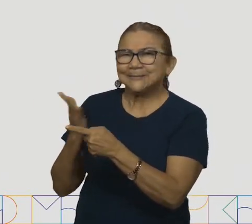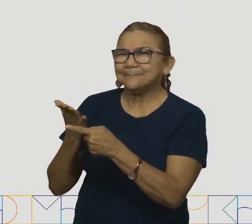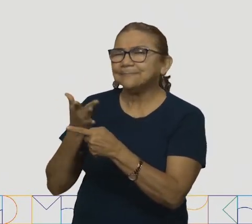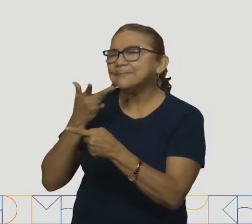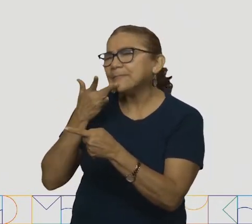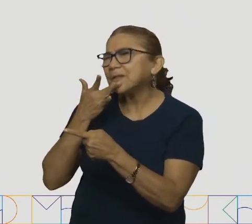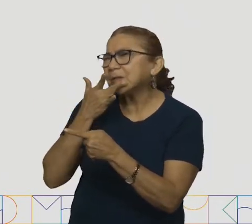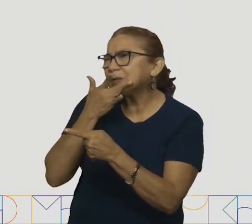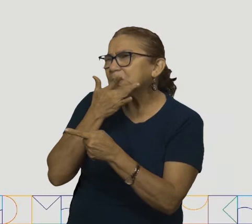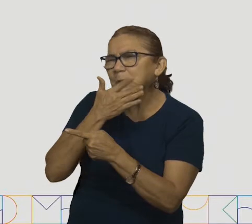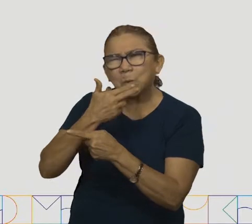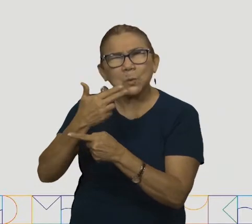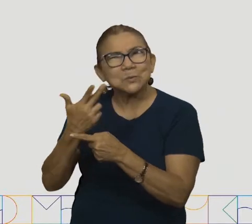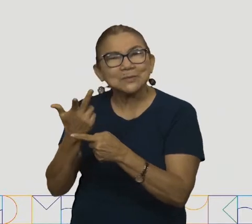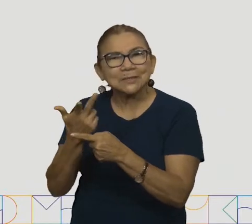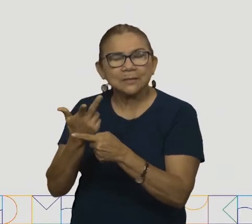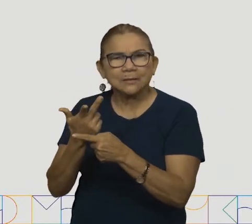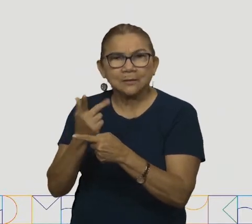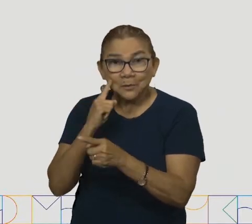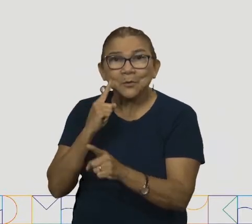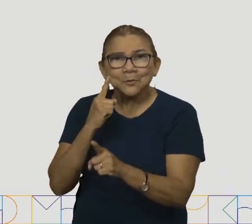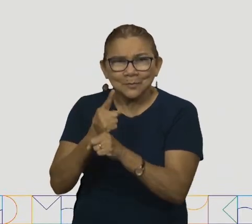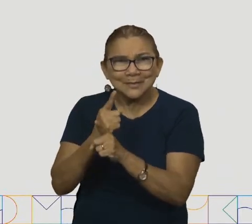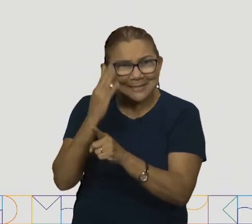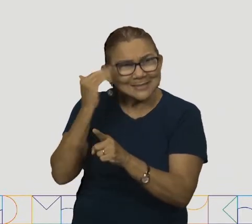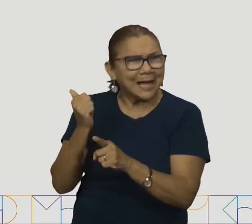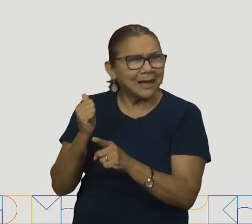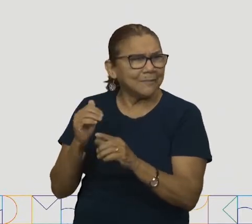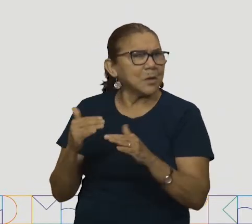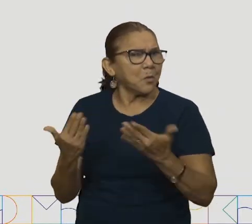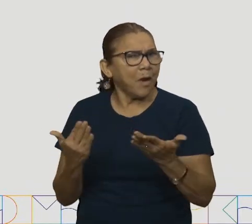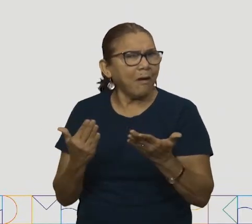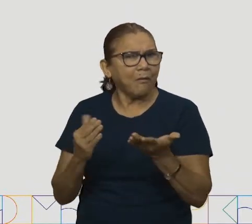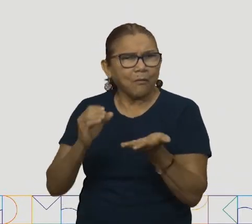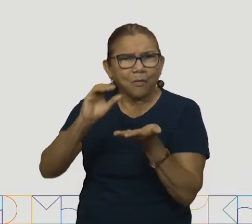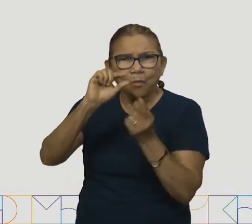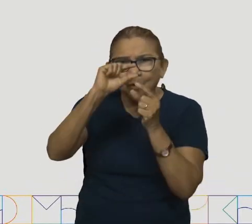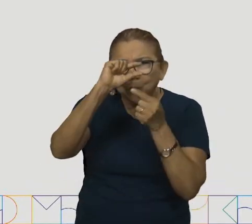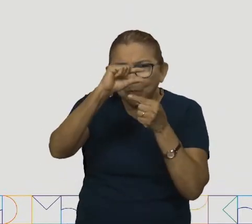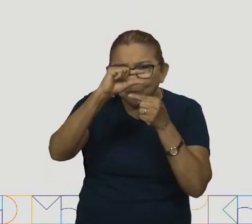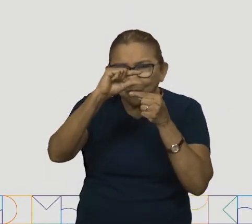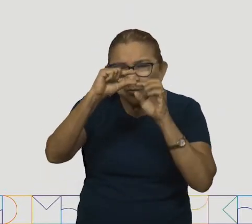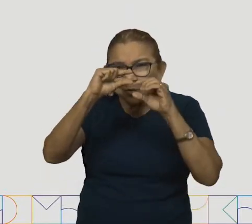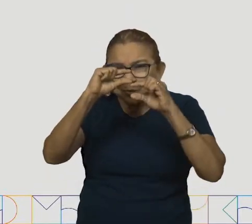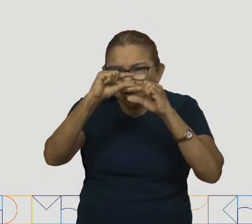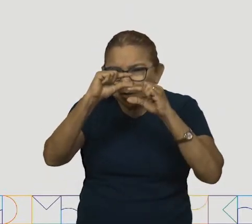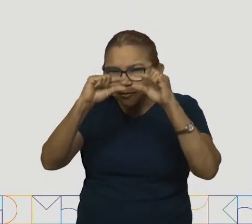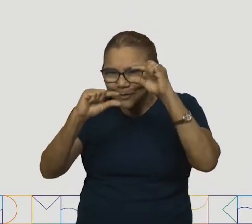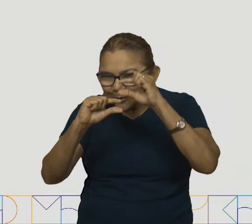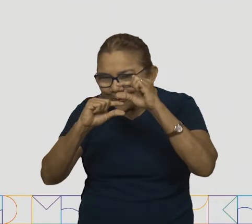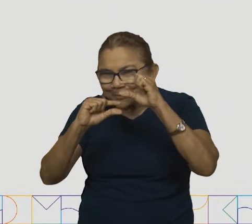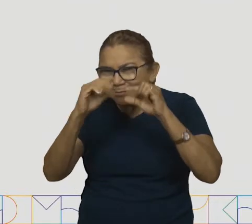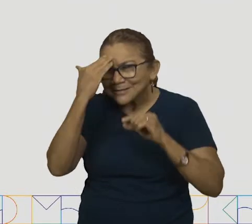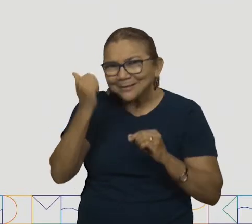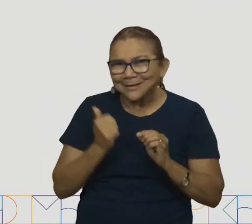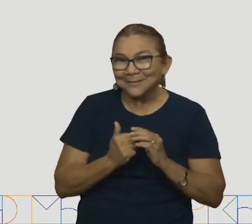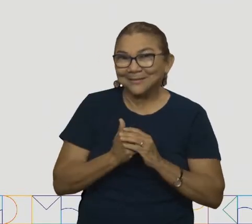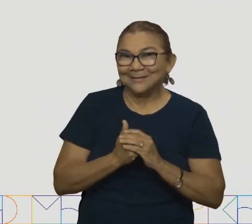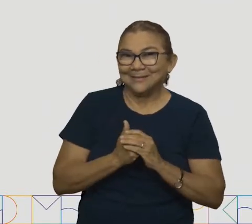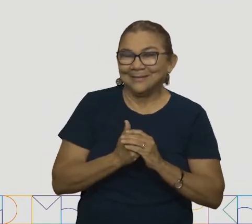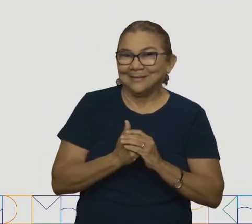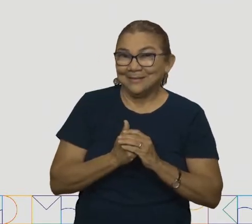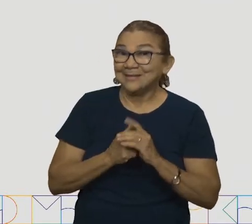E aí, descobriram quais os ingredientes da nossa receita? Sim ou não? Isso mesmo.